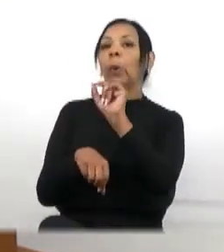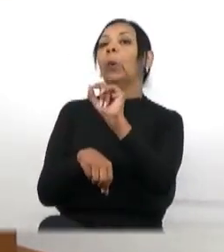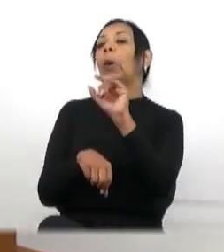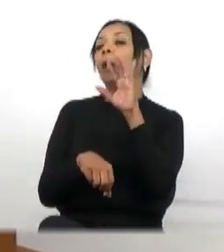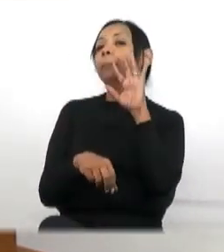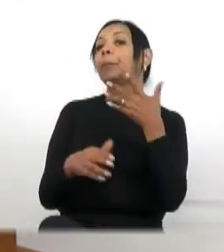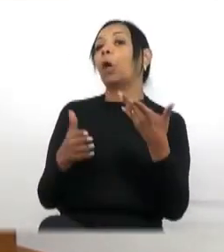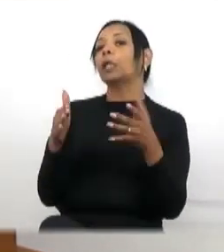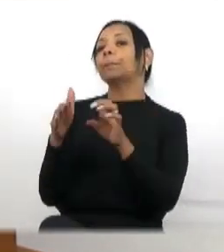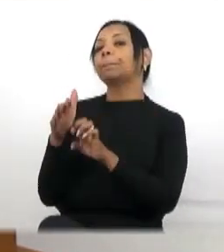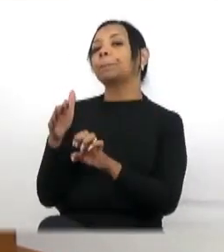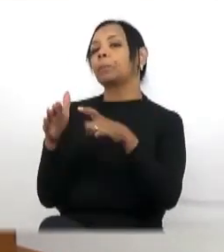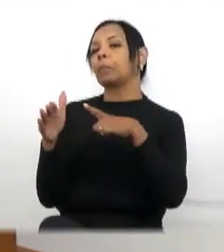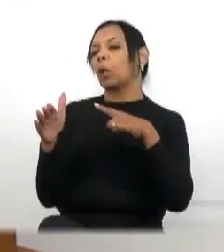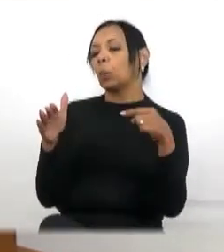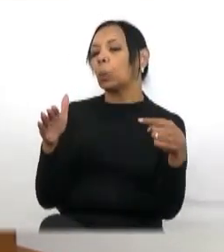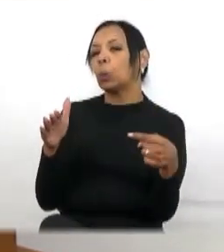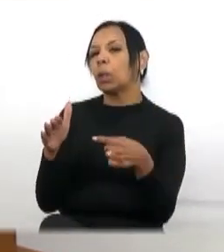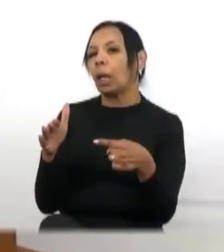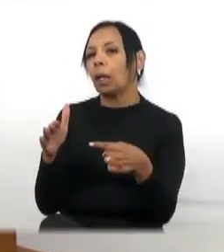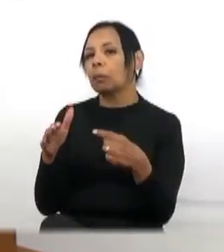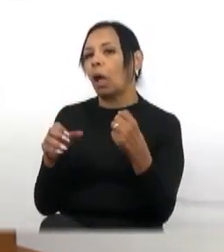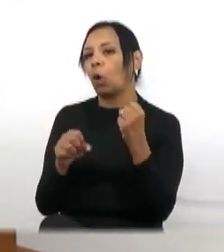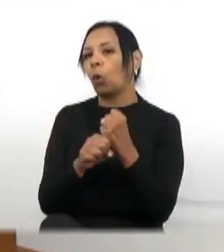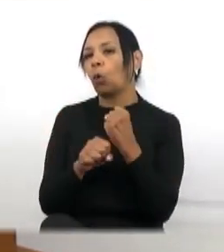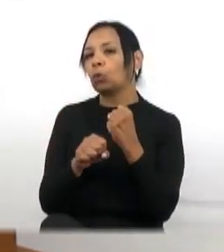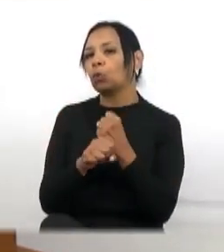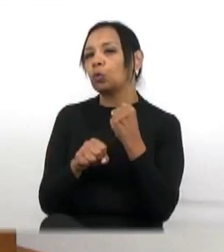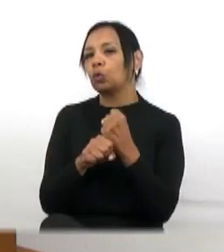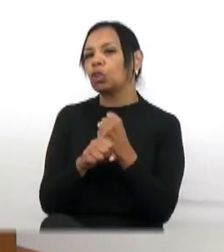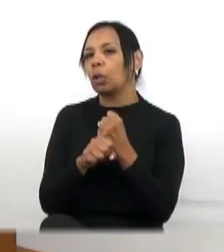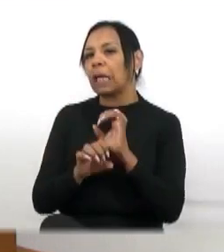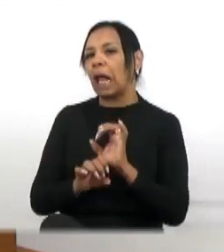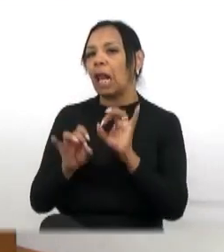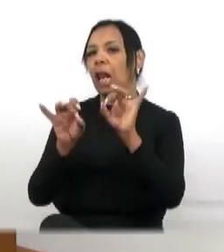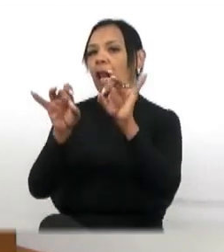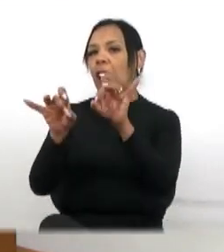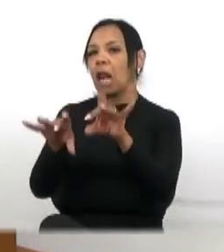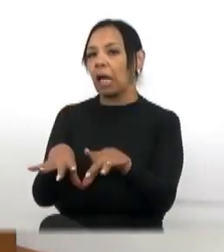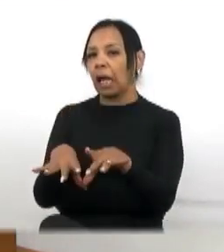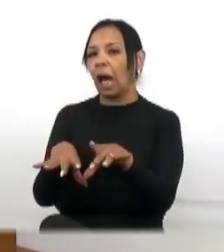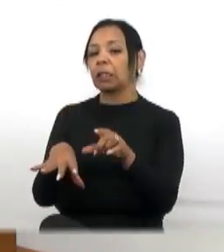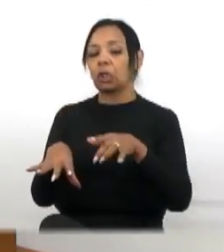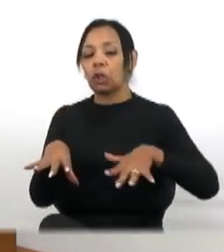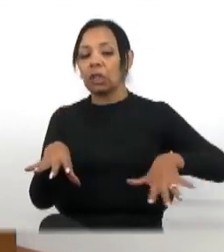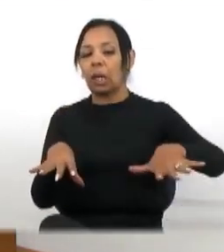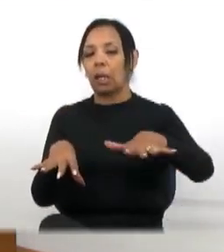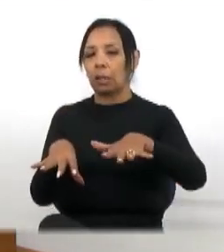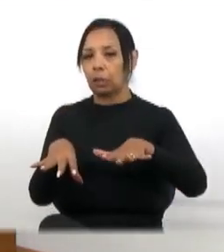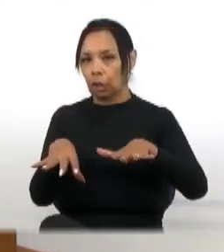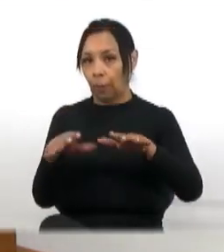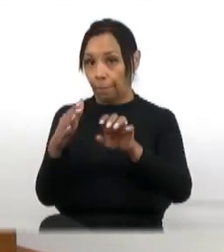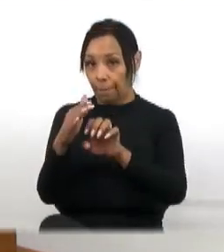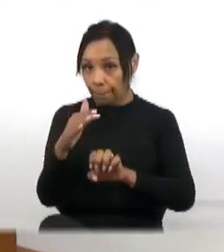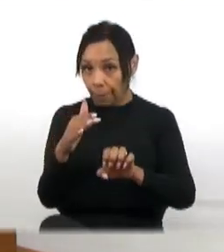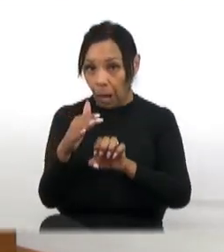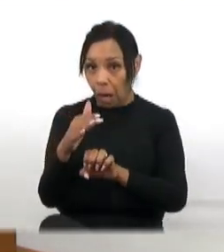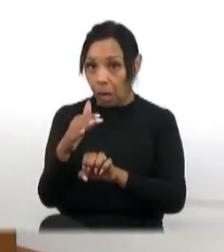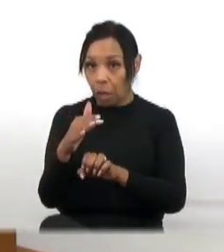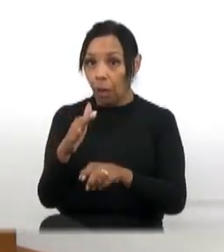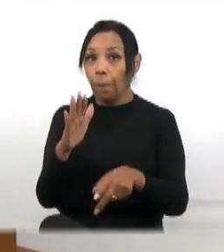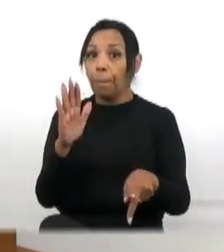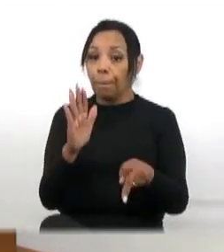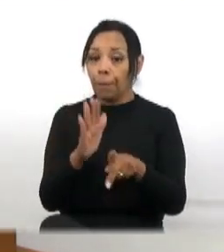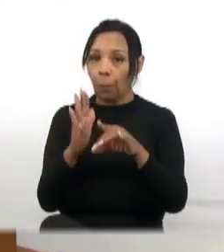à obra, digamos assim, abandonada, que é do Parque da Juventude, que a empresa não cumpriu a parte dela, mas já